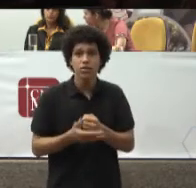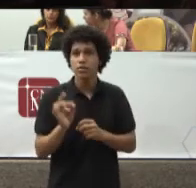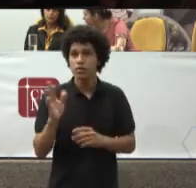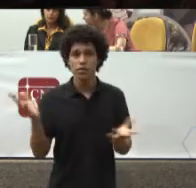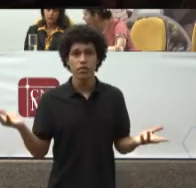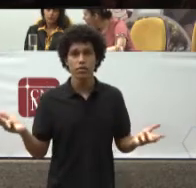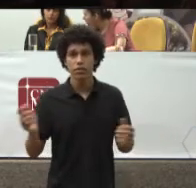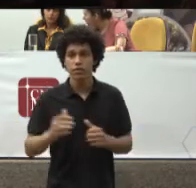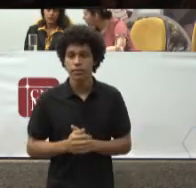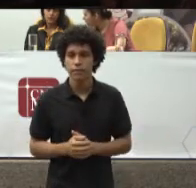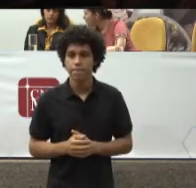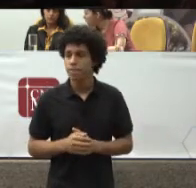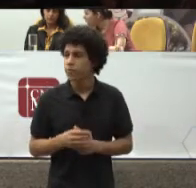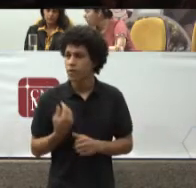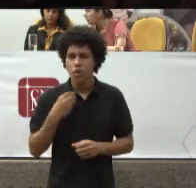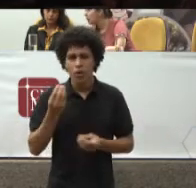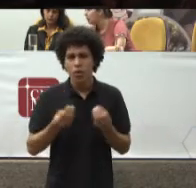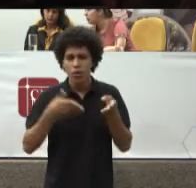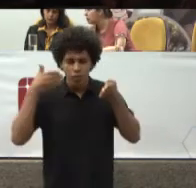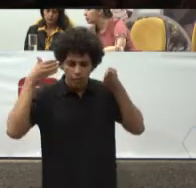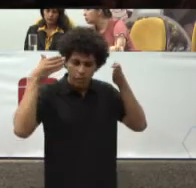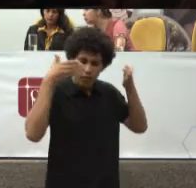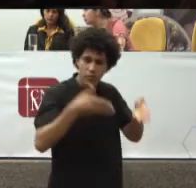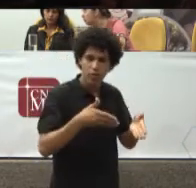um enfoque Integrado